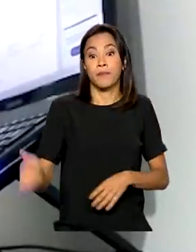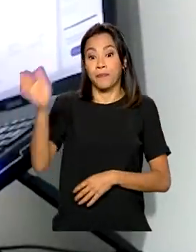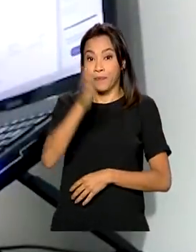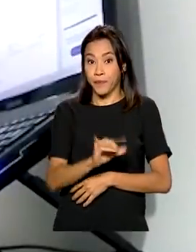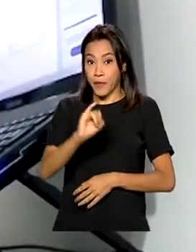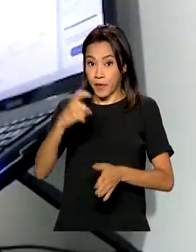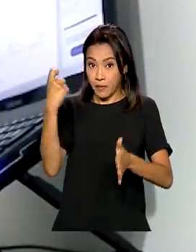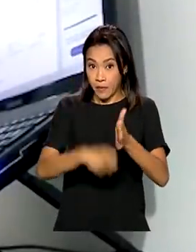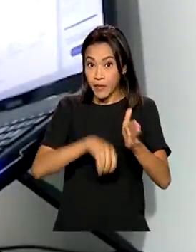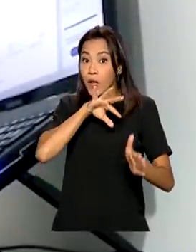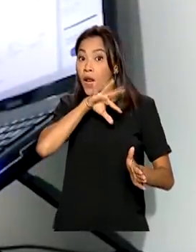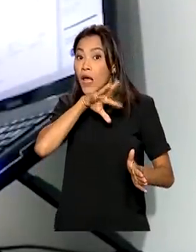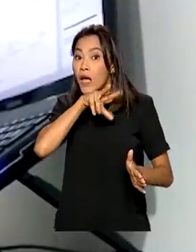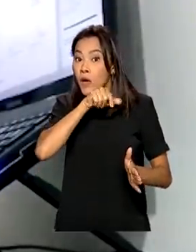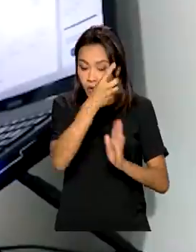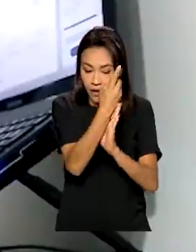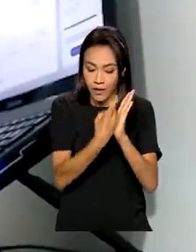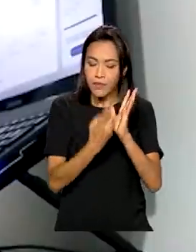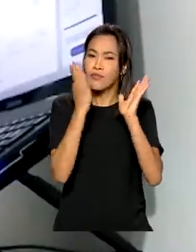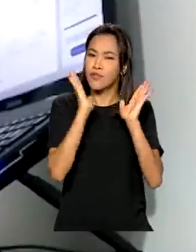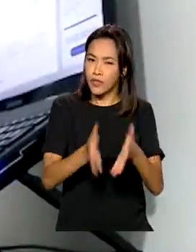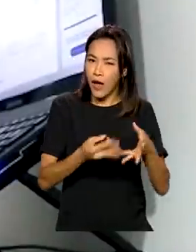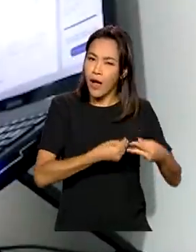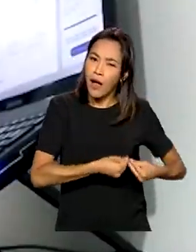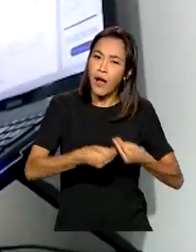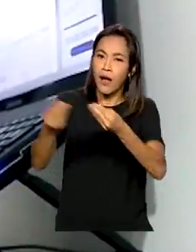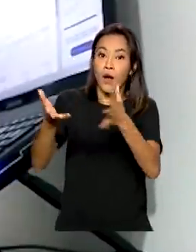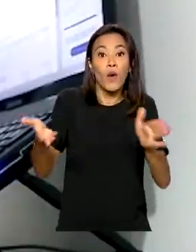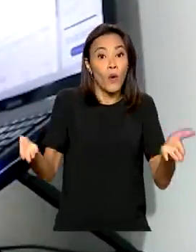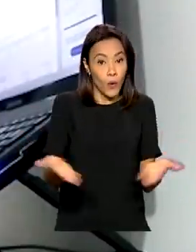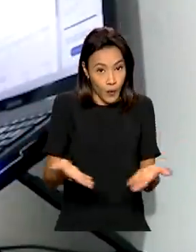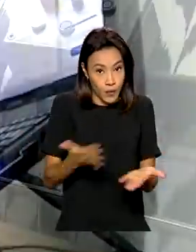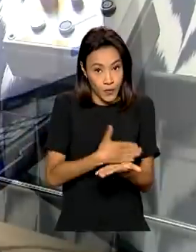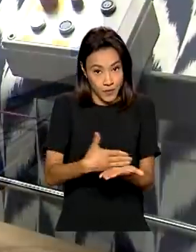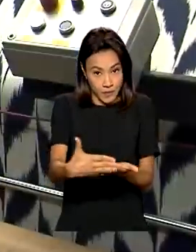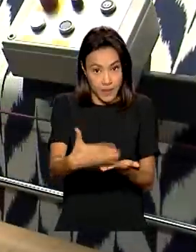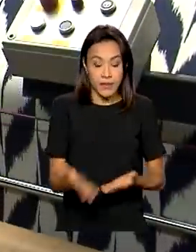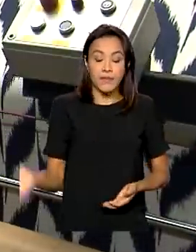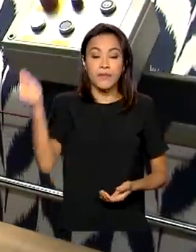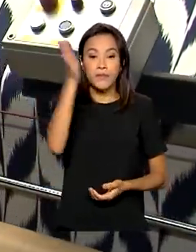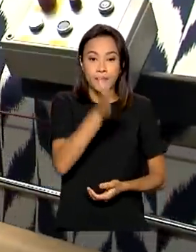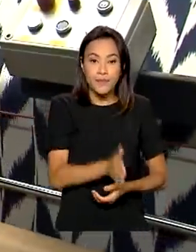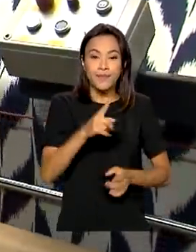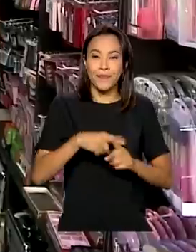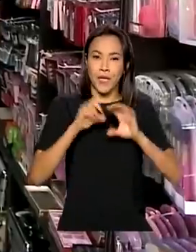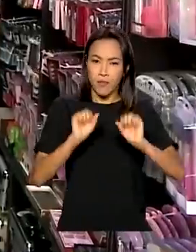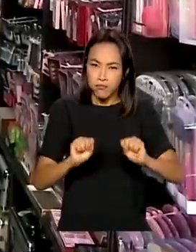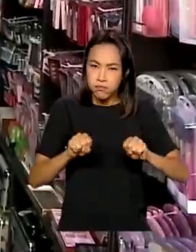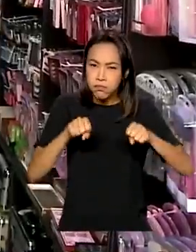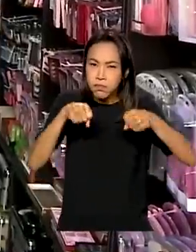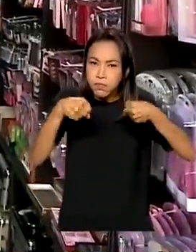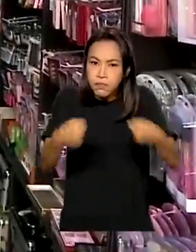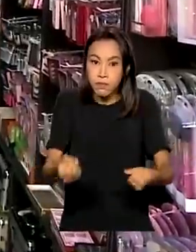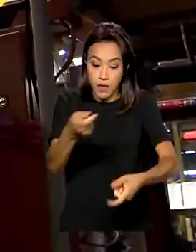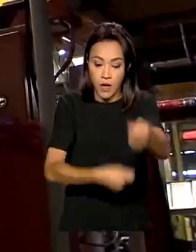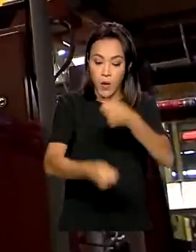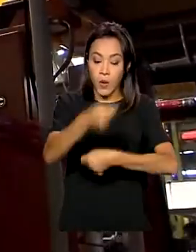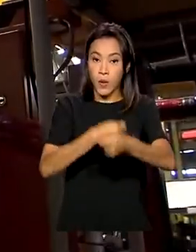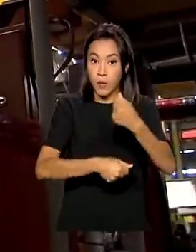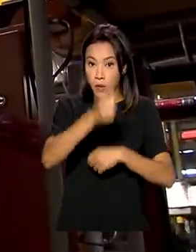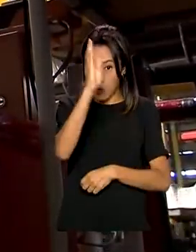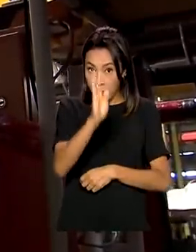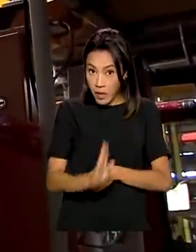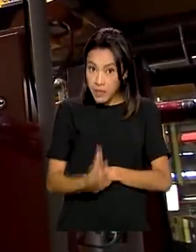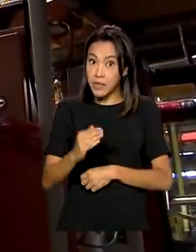contribuintes já podem enviar a declaração a partir de hoje. Recuperação da economia, Brasil cresce